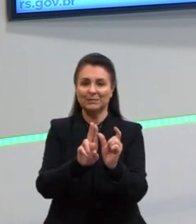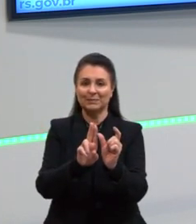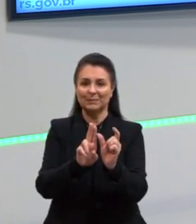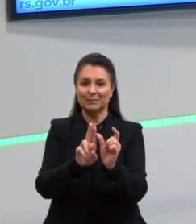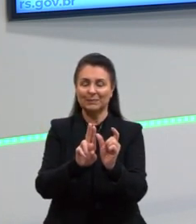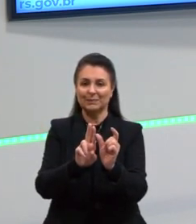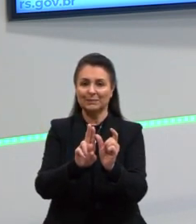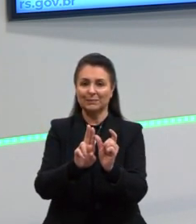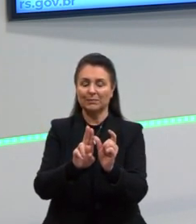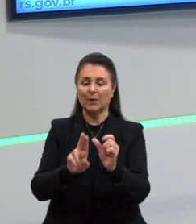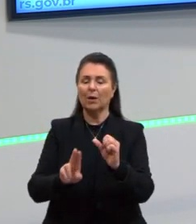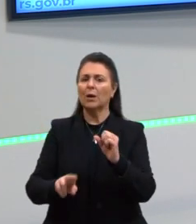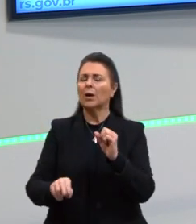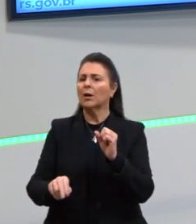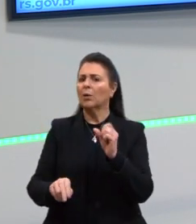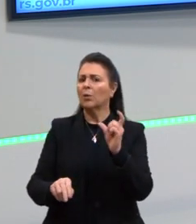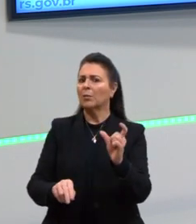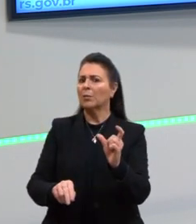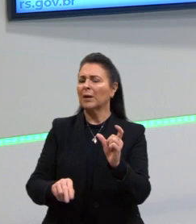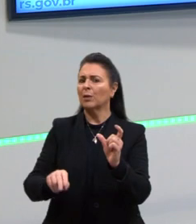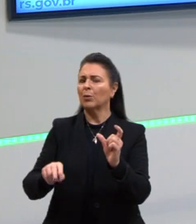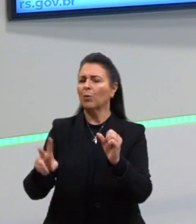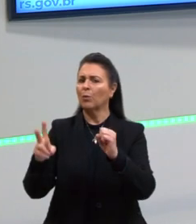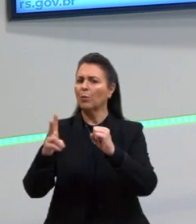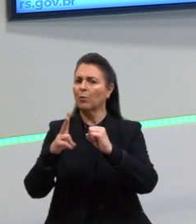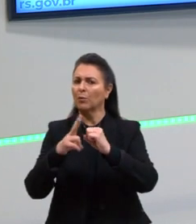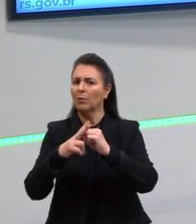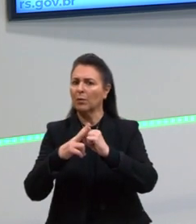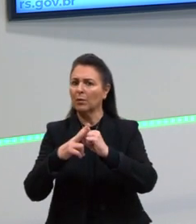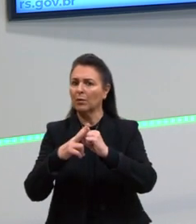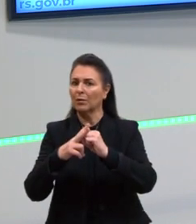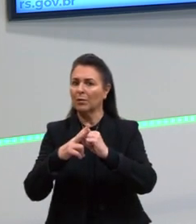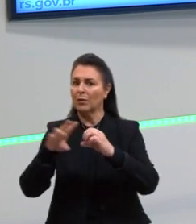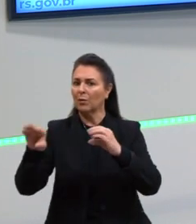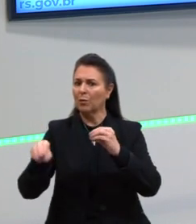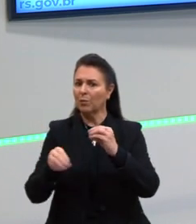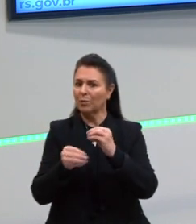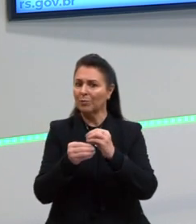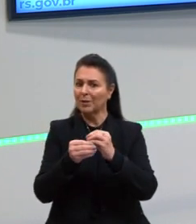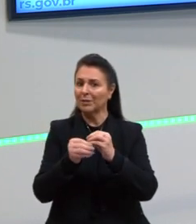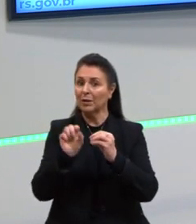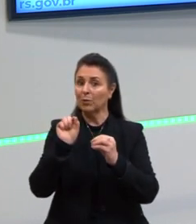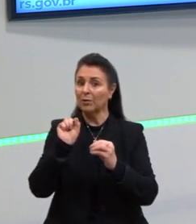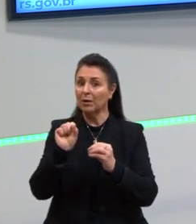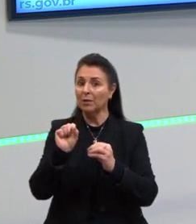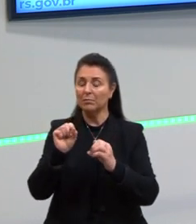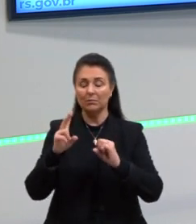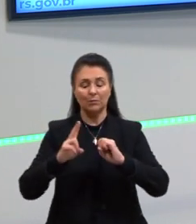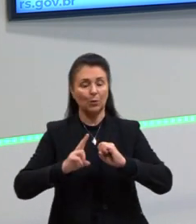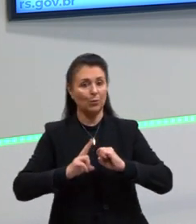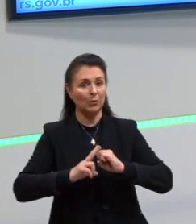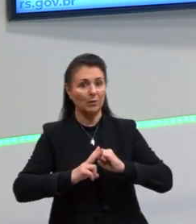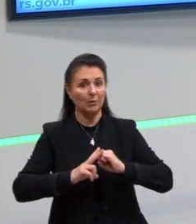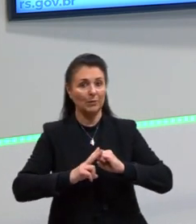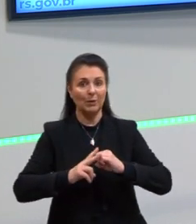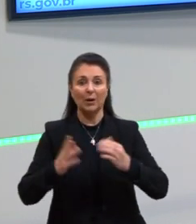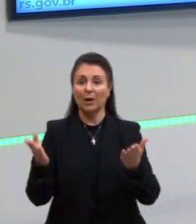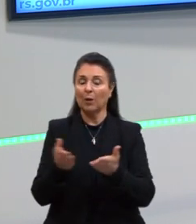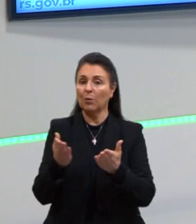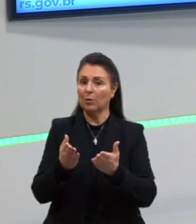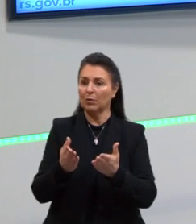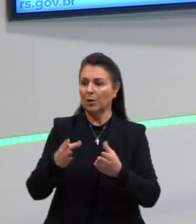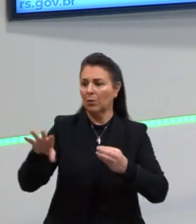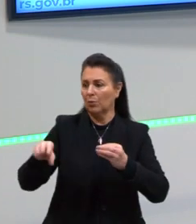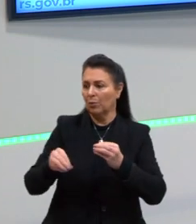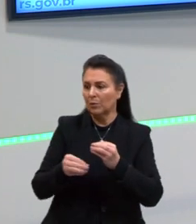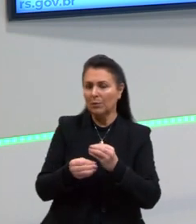Complemento verbal. A gente disse que completava o quê mesmo? Verbos, não é? A gente tem complementos,